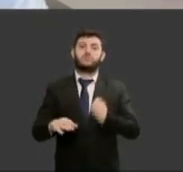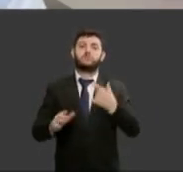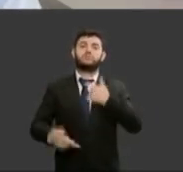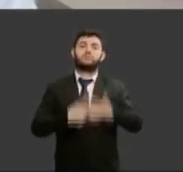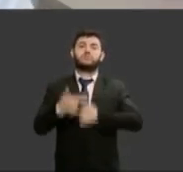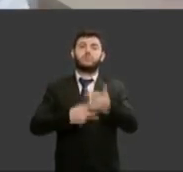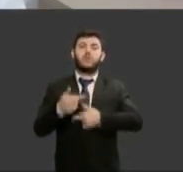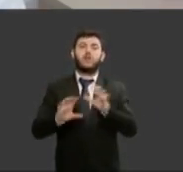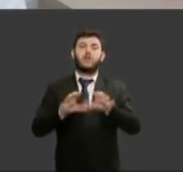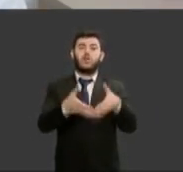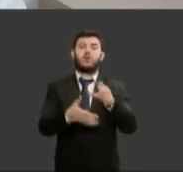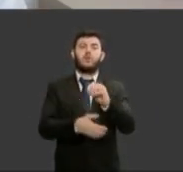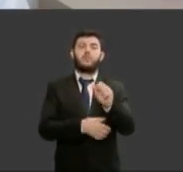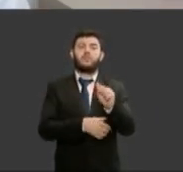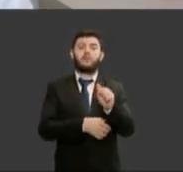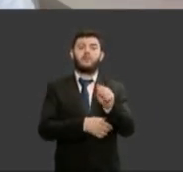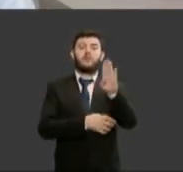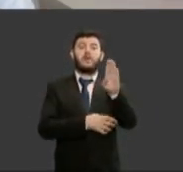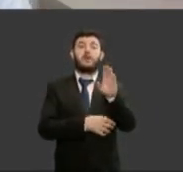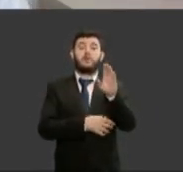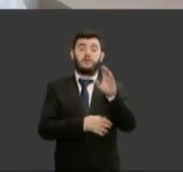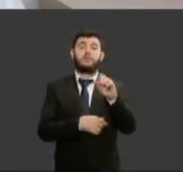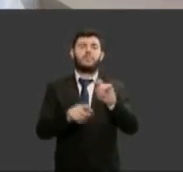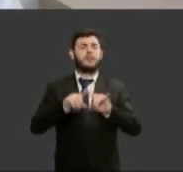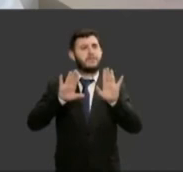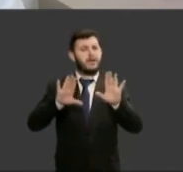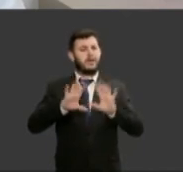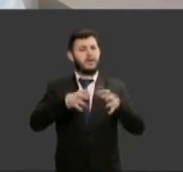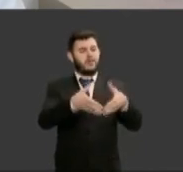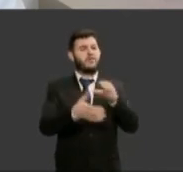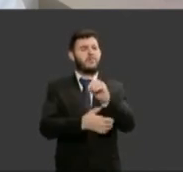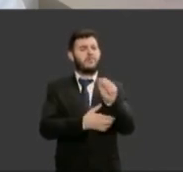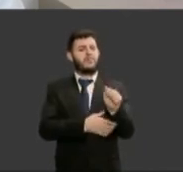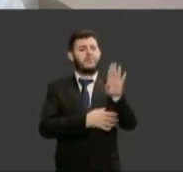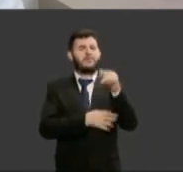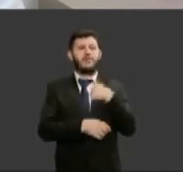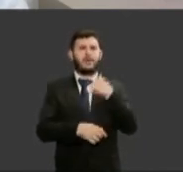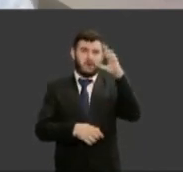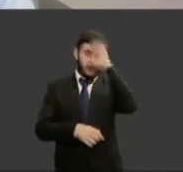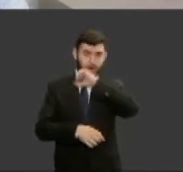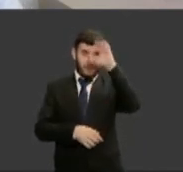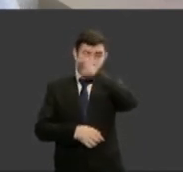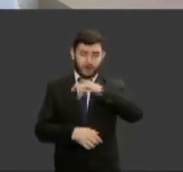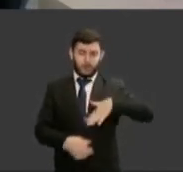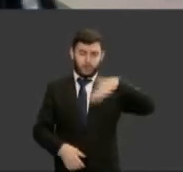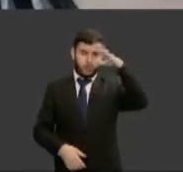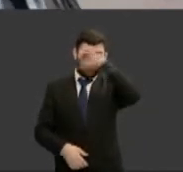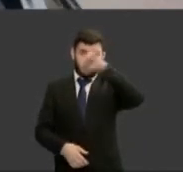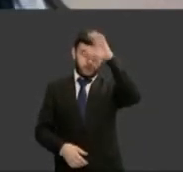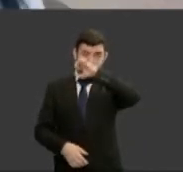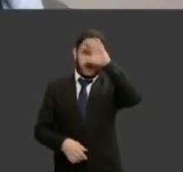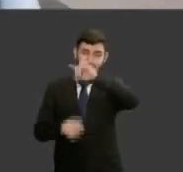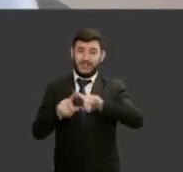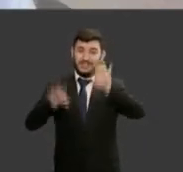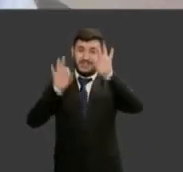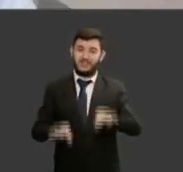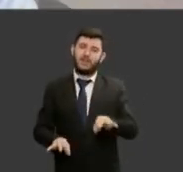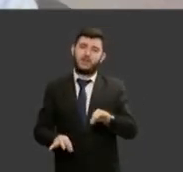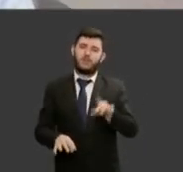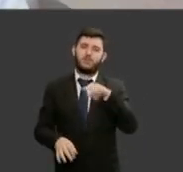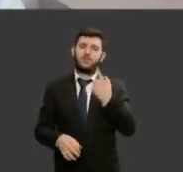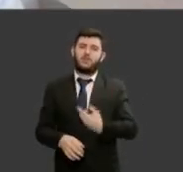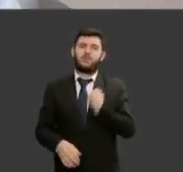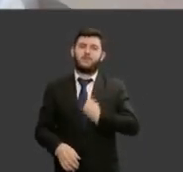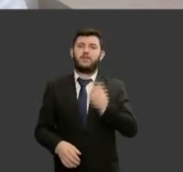aprendi aprendi muito então eu tenho certeza que o que faz nós chegarmos aonde estamos é a